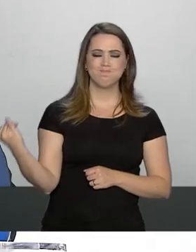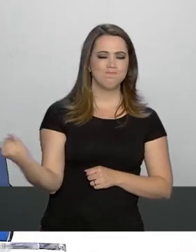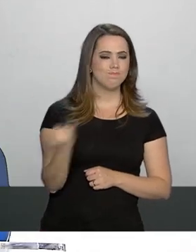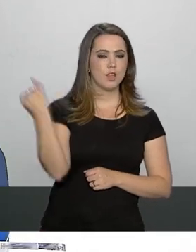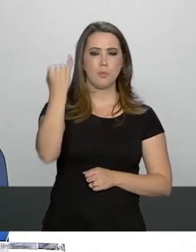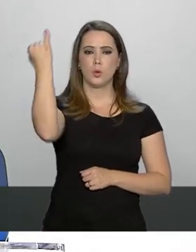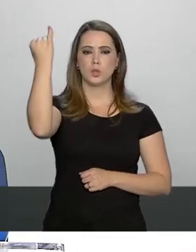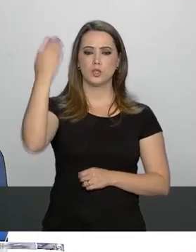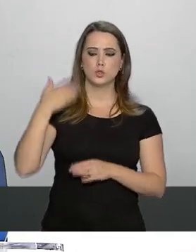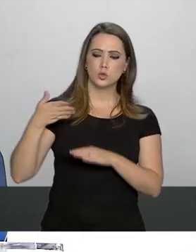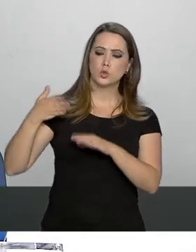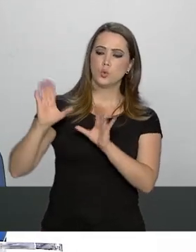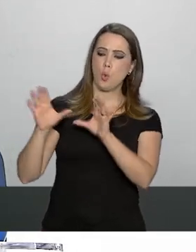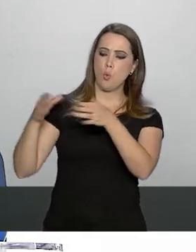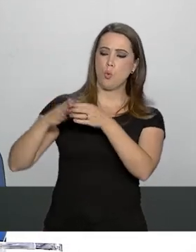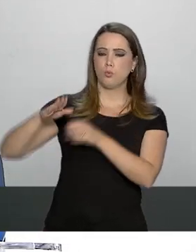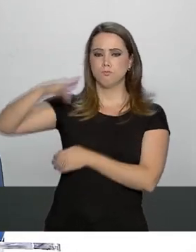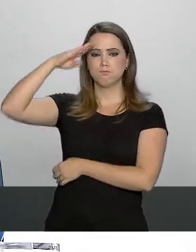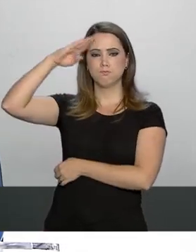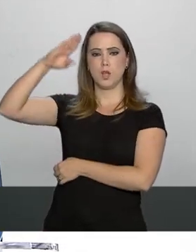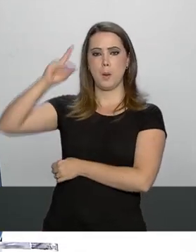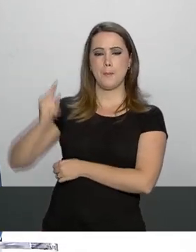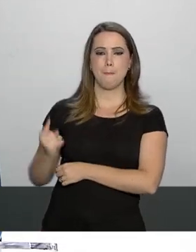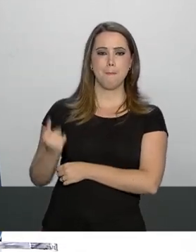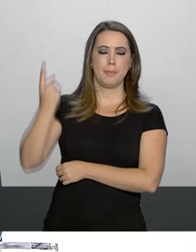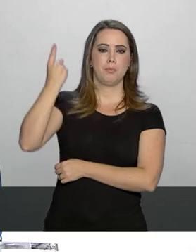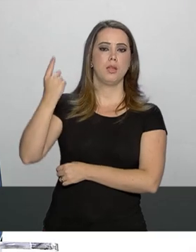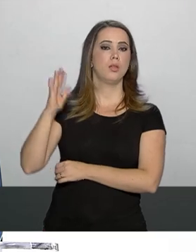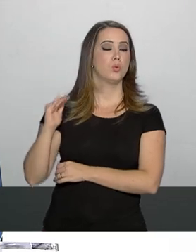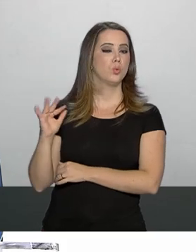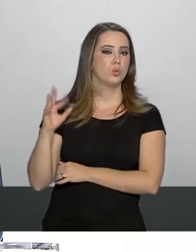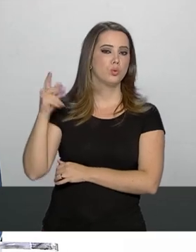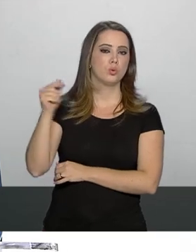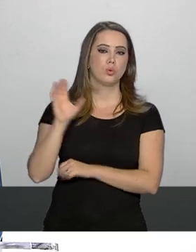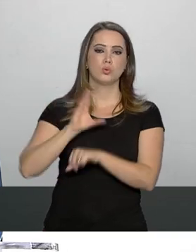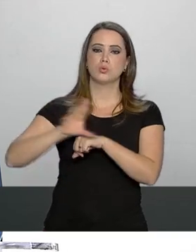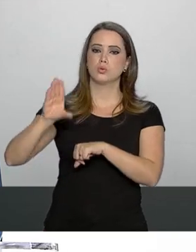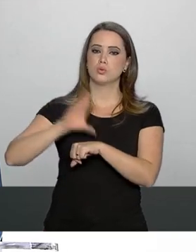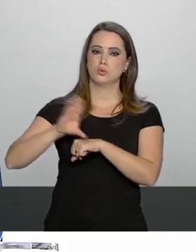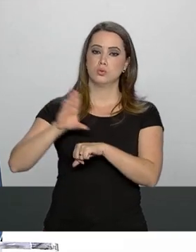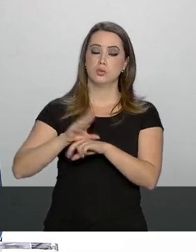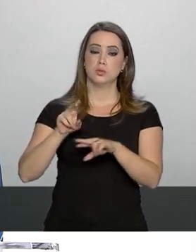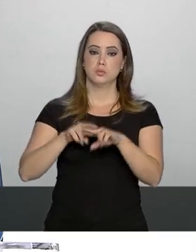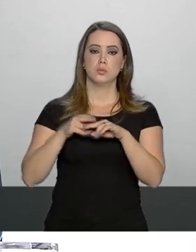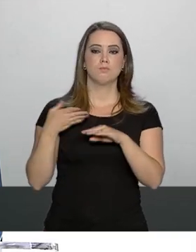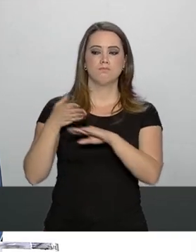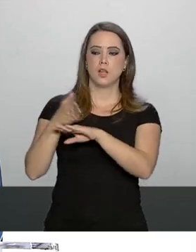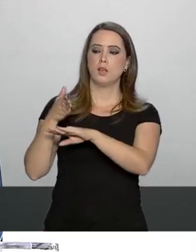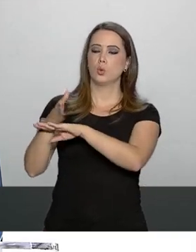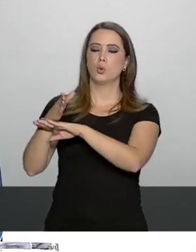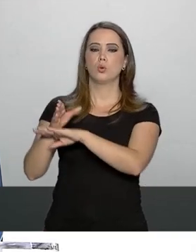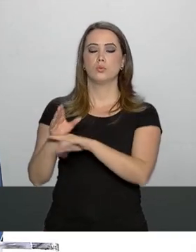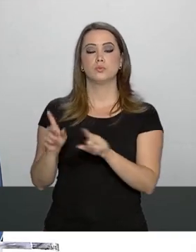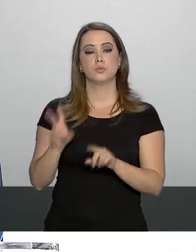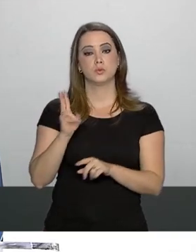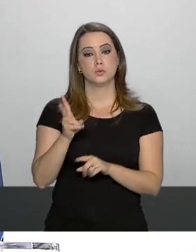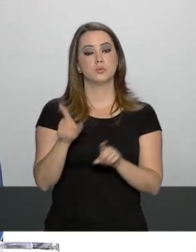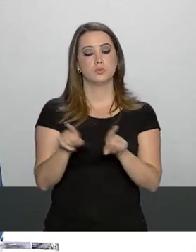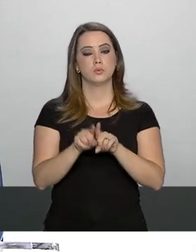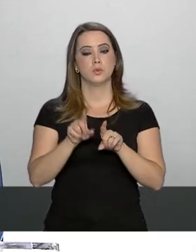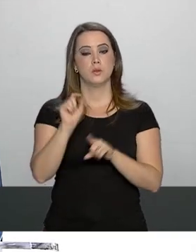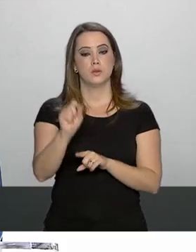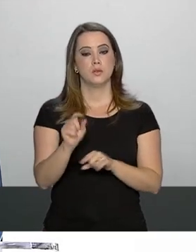fileiras militares primeiro colocado em todos os cursos pelos quais ele passou incluso